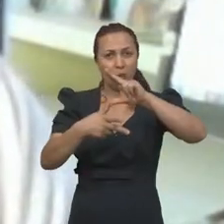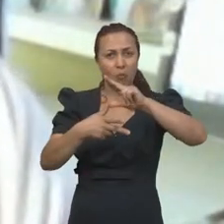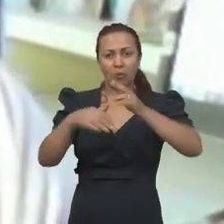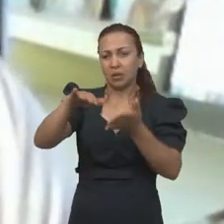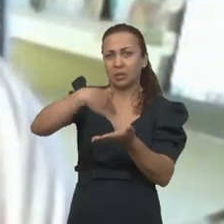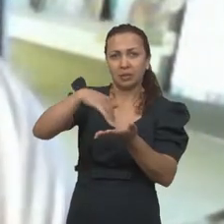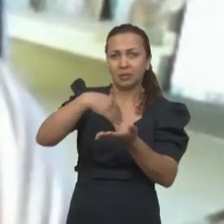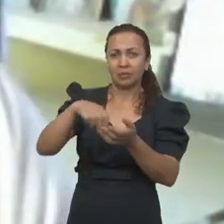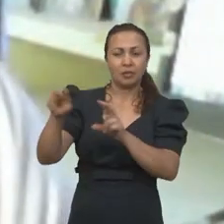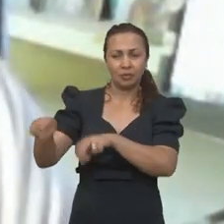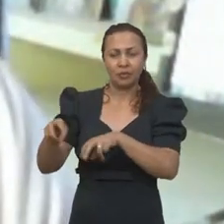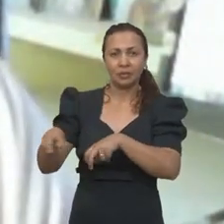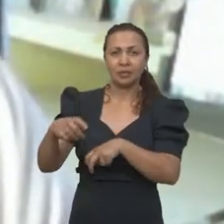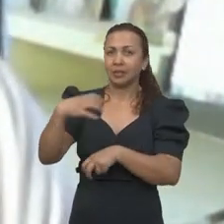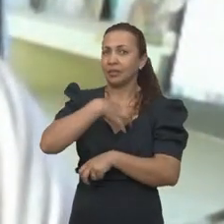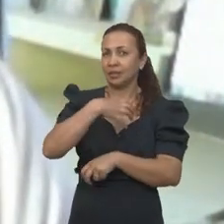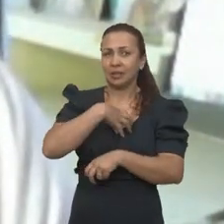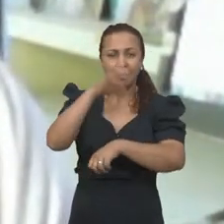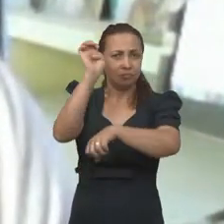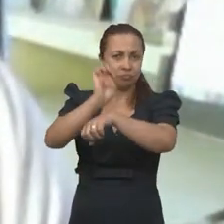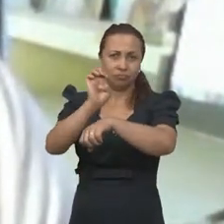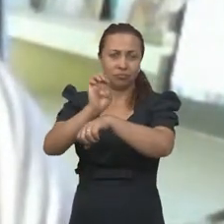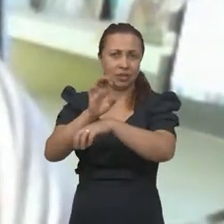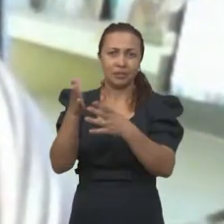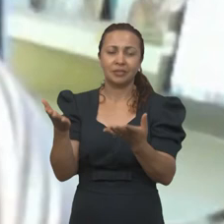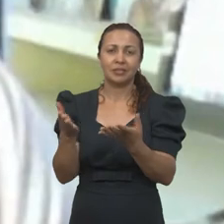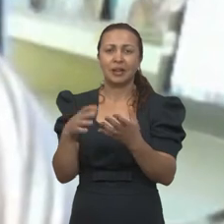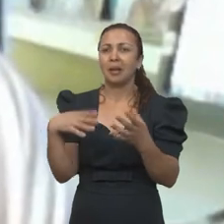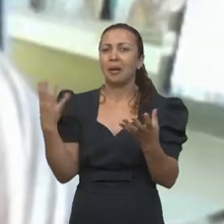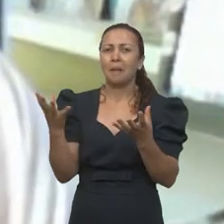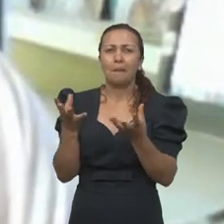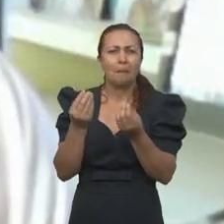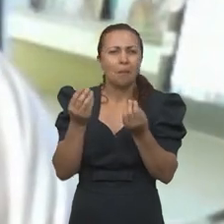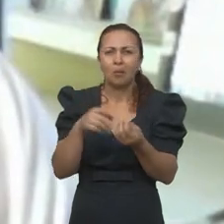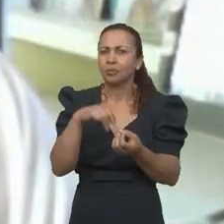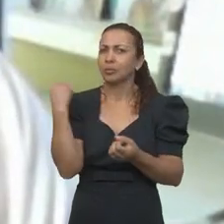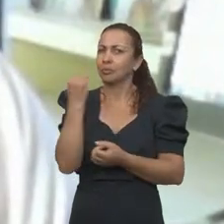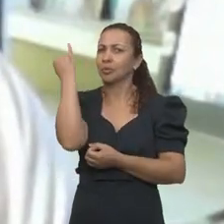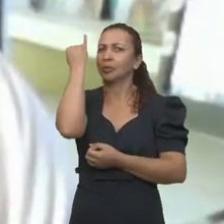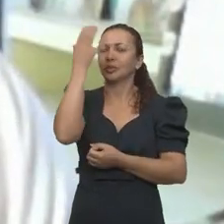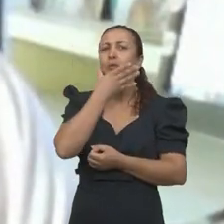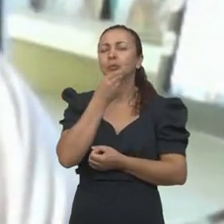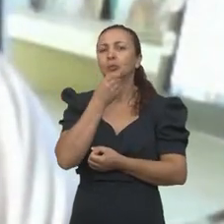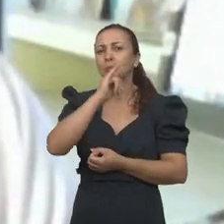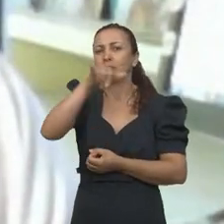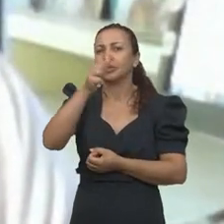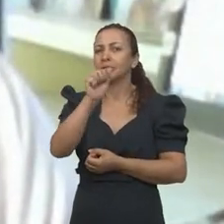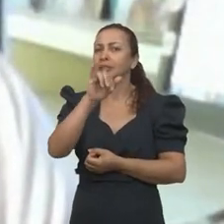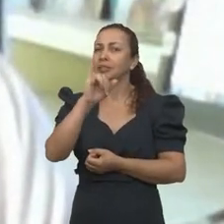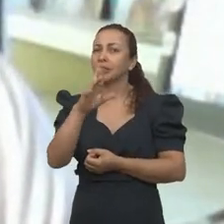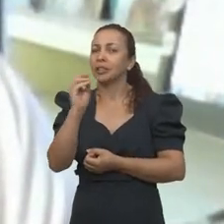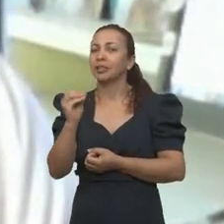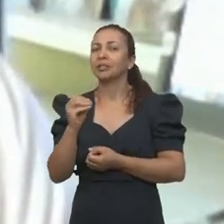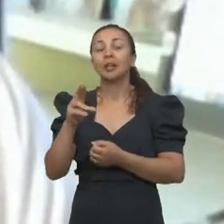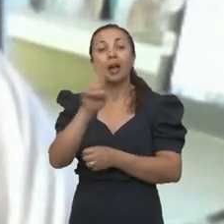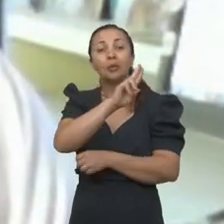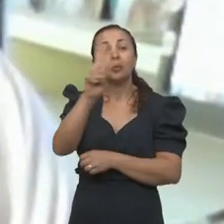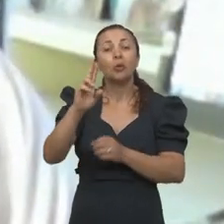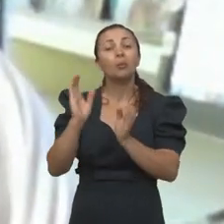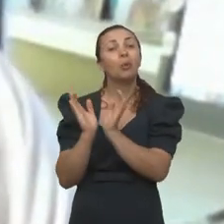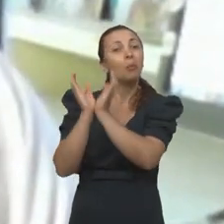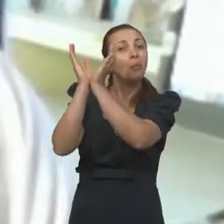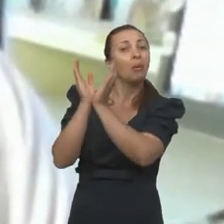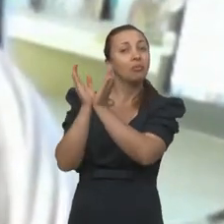da UF, secretário de Fazenda aqui no Governo do Estado da Bahia, com bastante méritos. Então, ele foi homenageado com o nome desse prêmio.